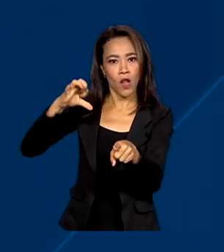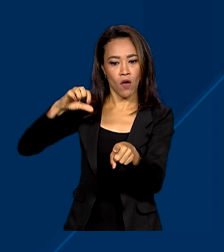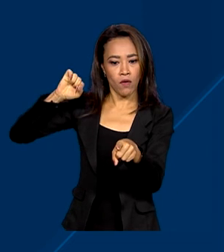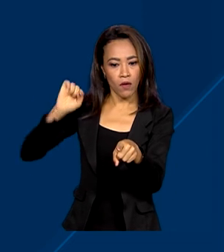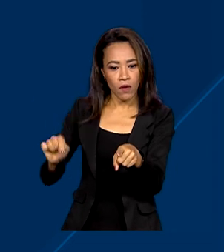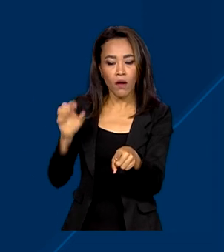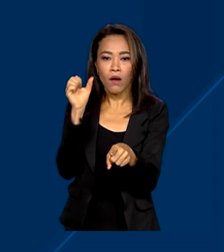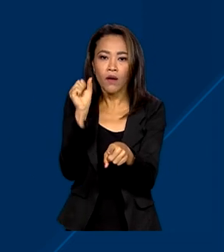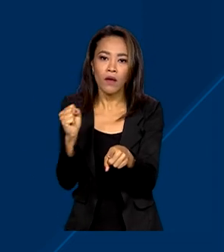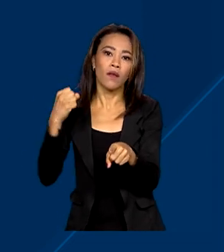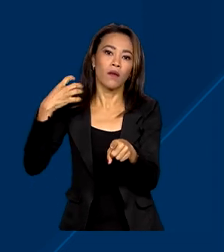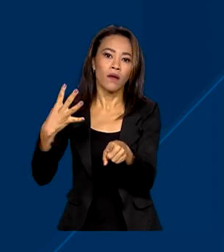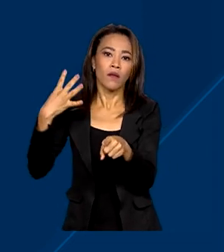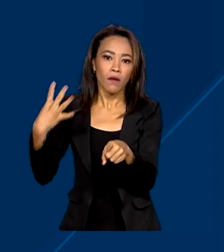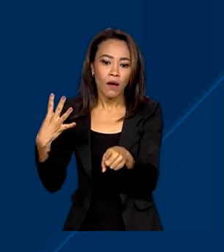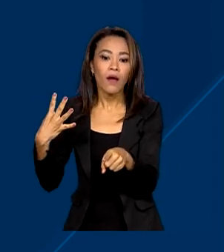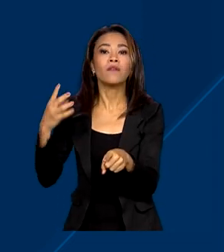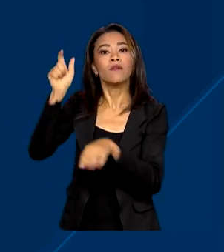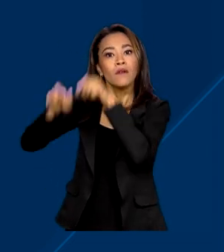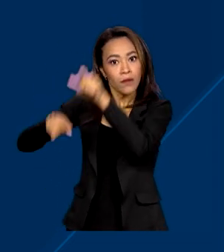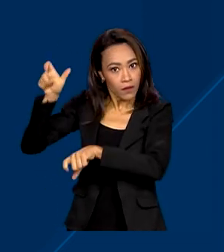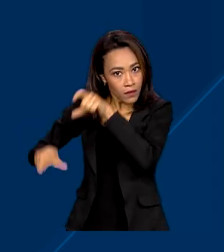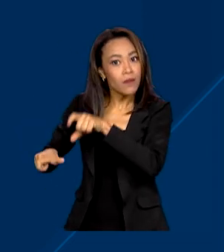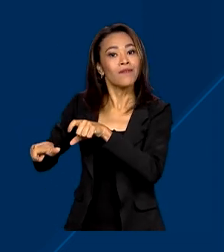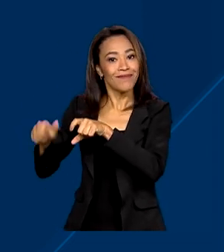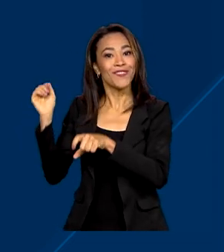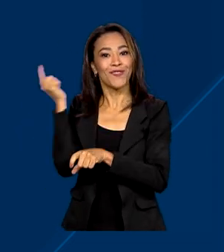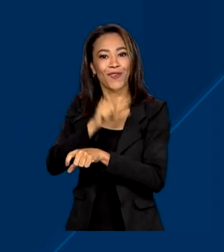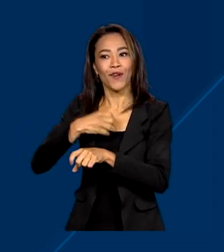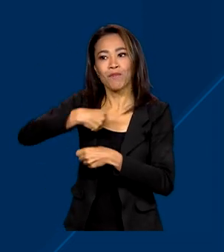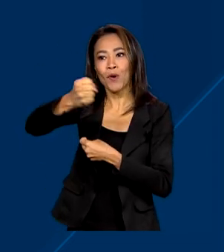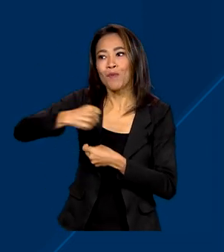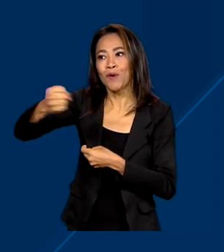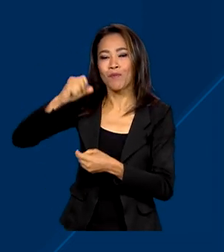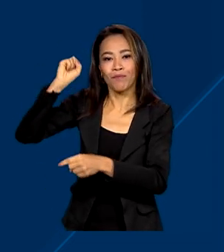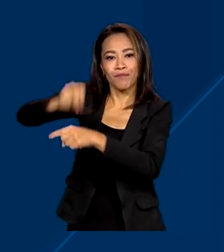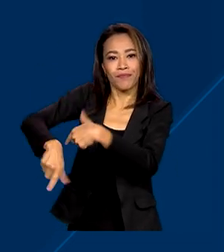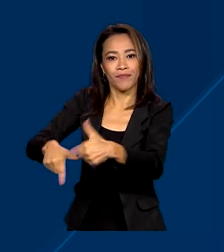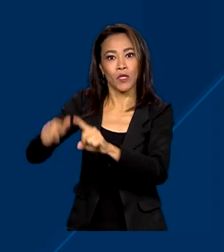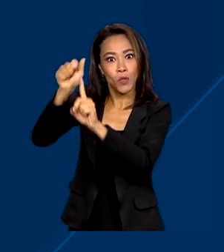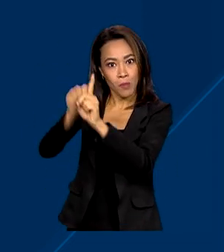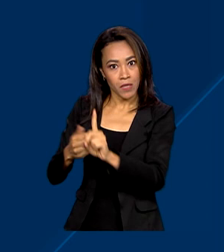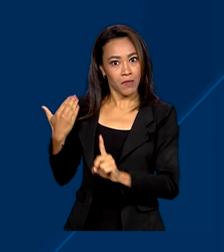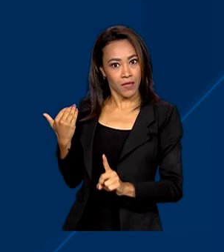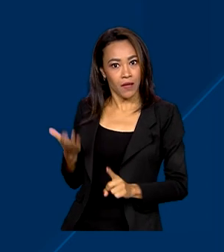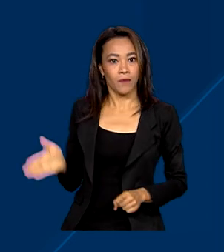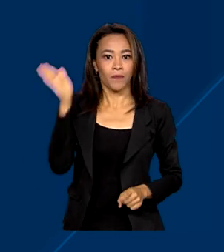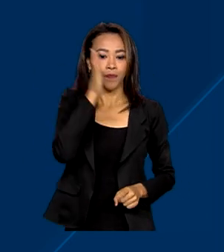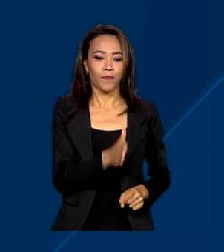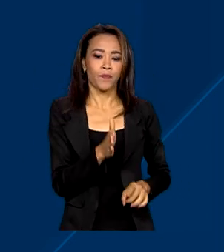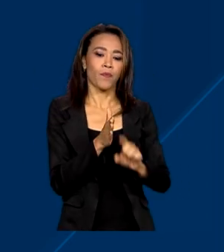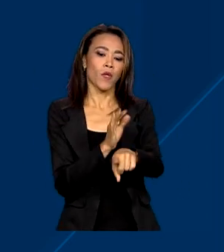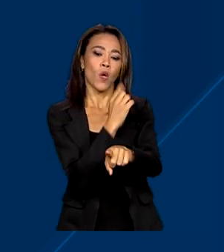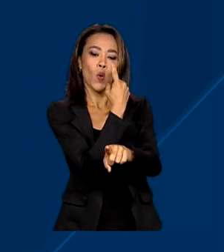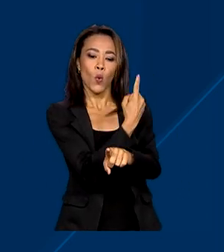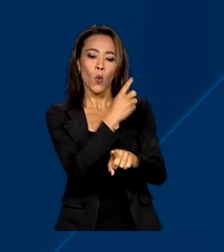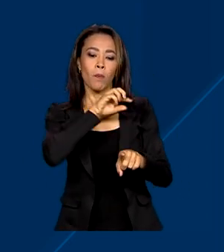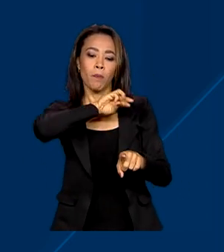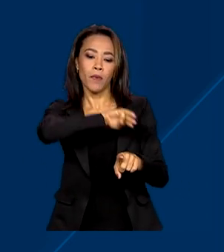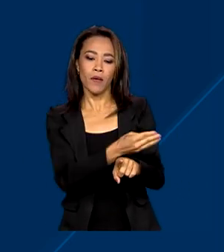844 pessoas foram admitidas no mês passado. Por outro lado, 1 milhão